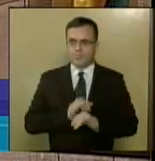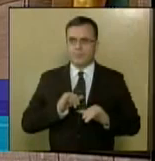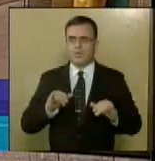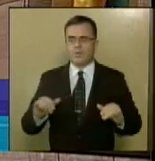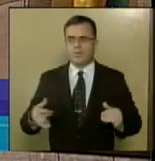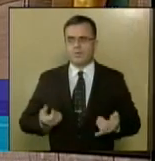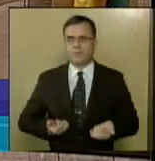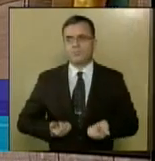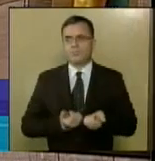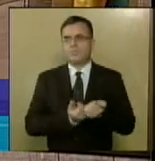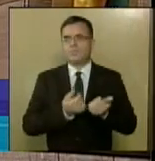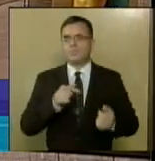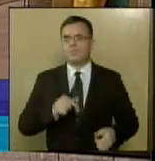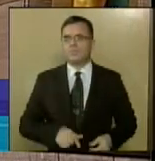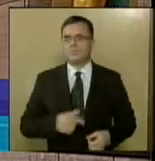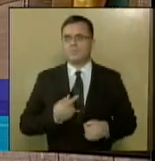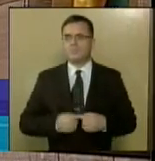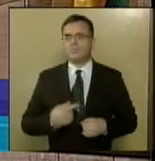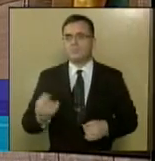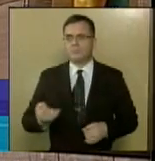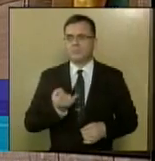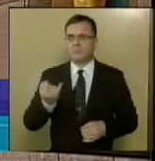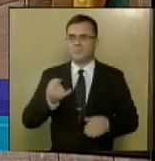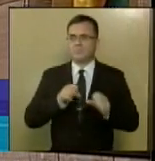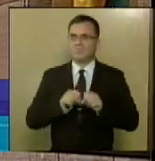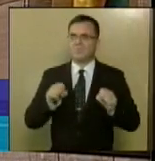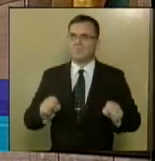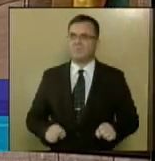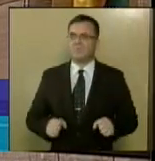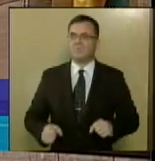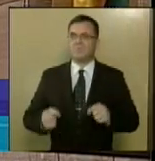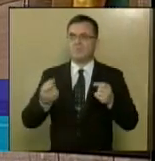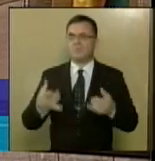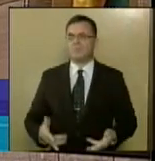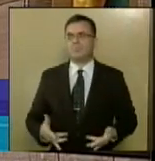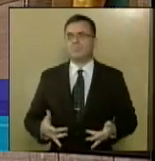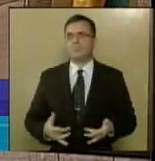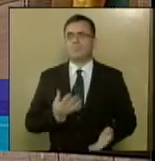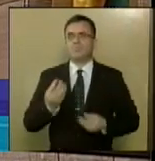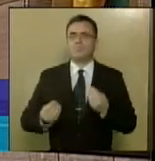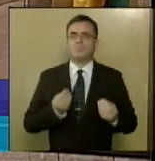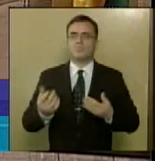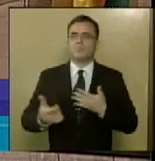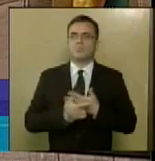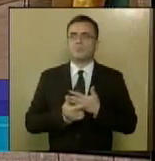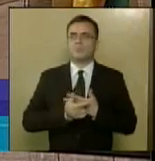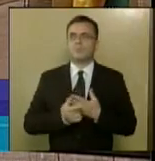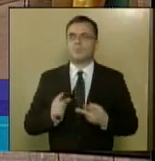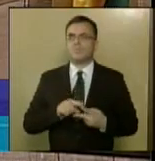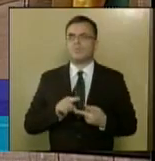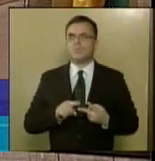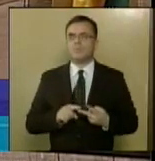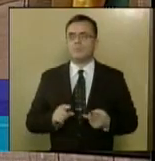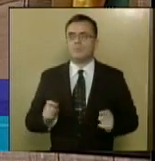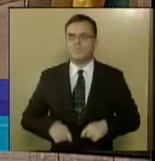governamental e municipal é de extrema importância, e explicou como funcionam os dois sistemas, mostrando inclusive imagens.